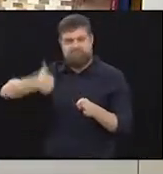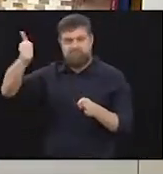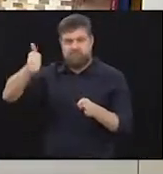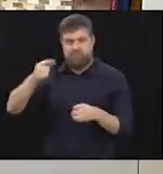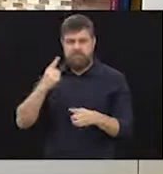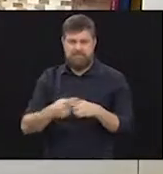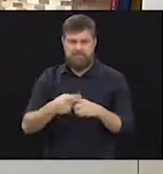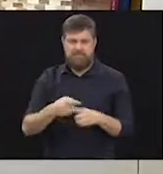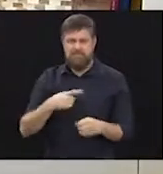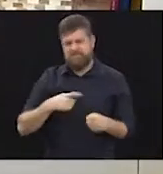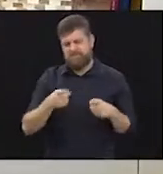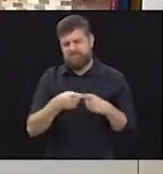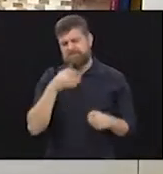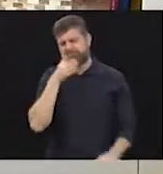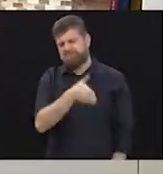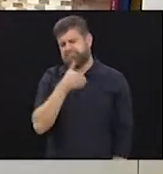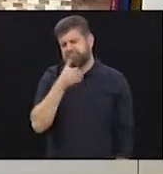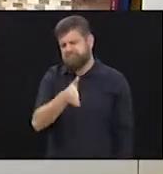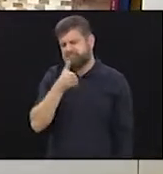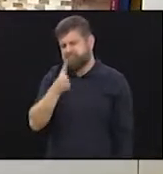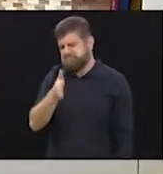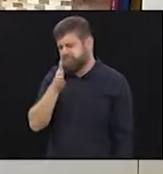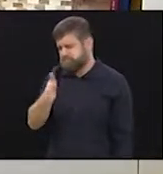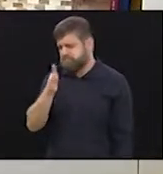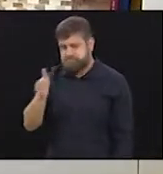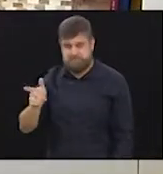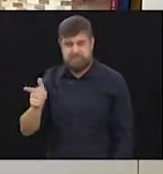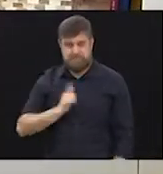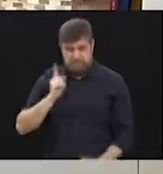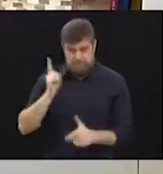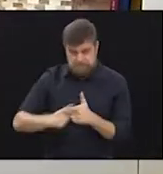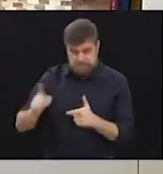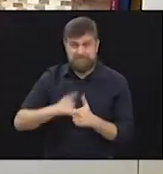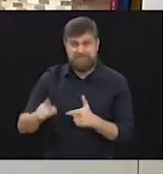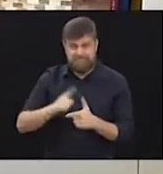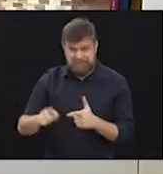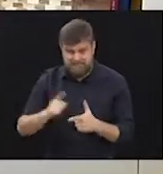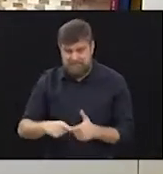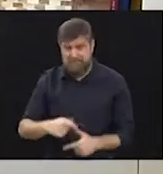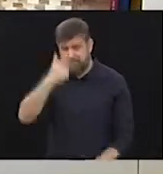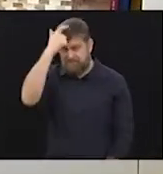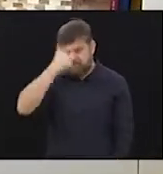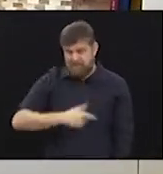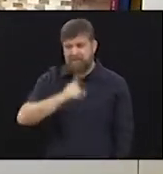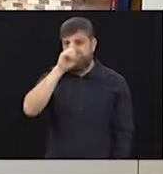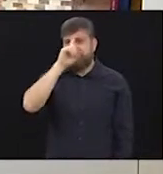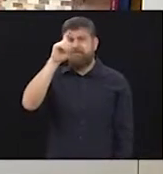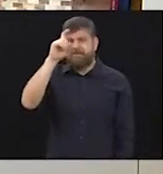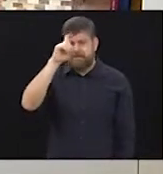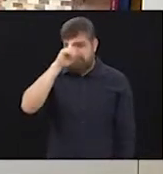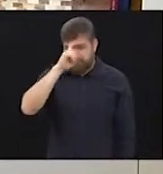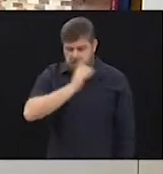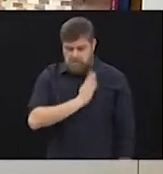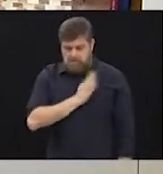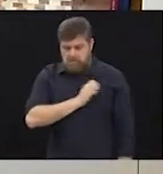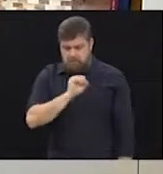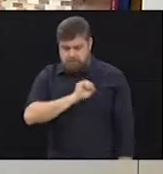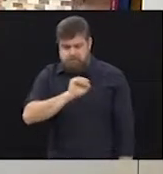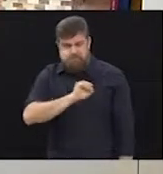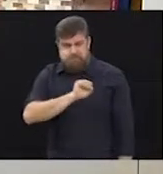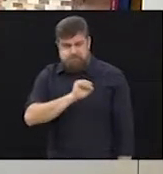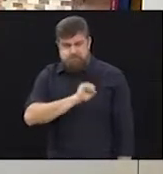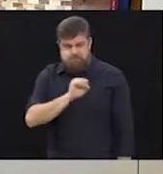eu fiz muitos tratamentos, eu tive problemas sérios, eu fui parar em hospital com taquicardia.